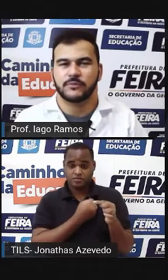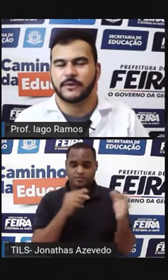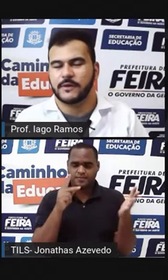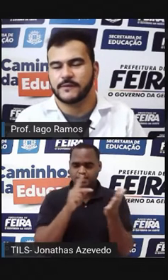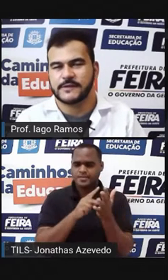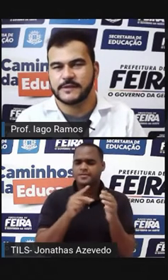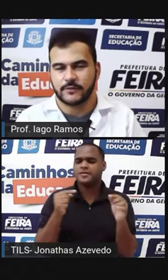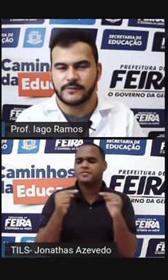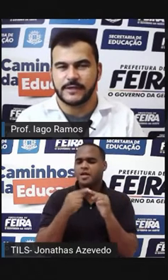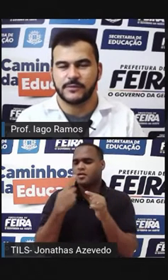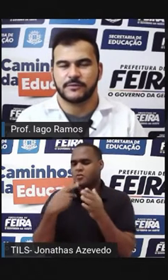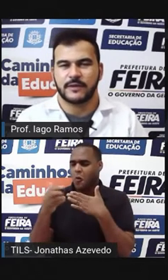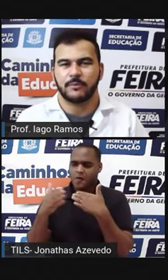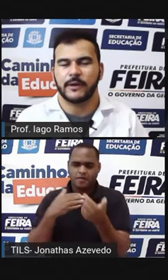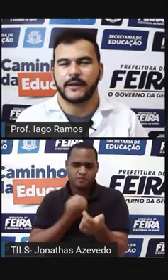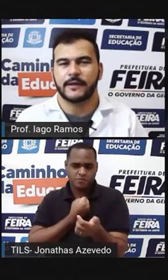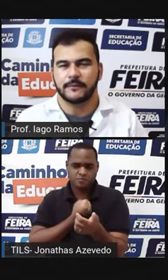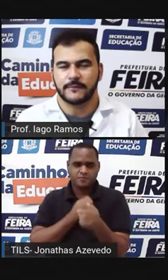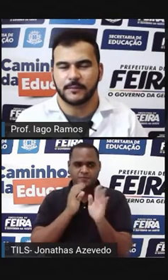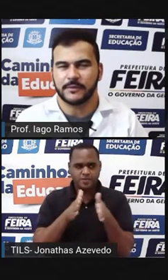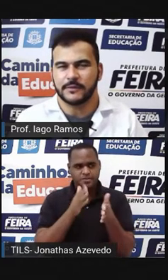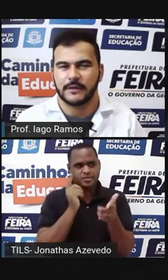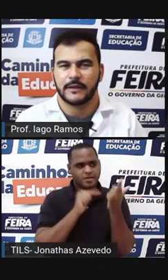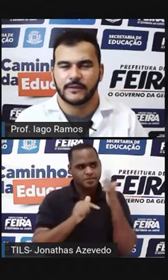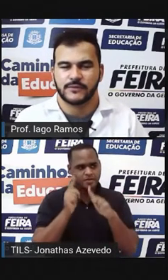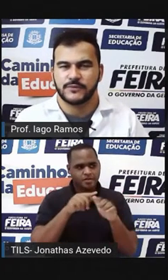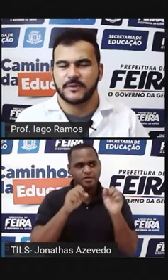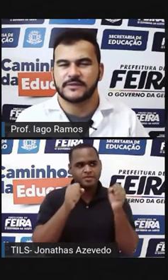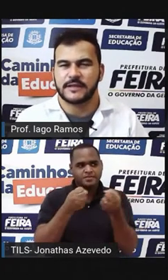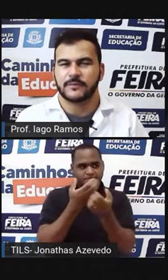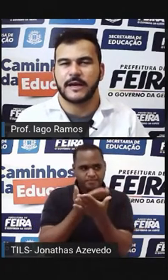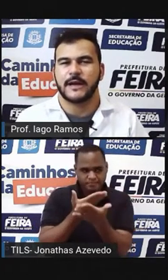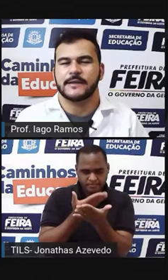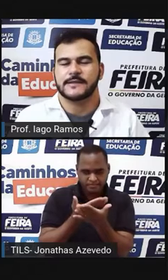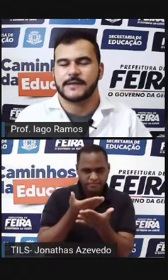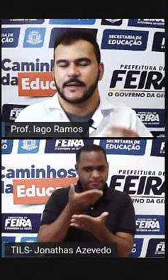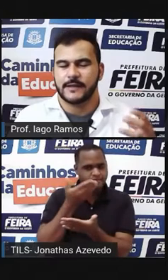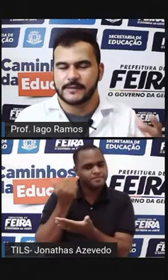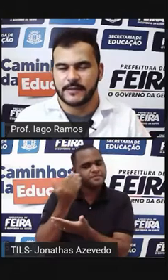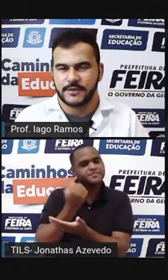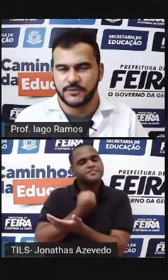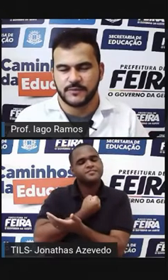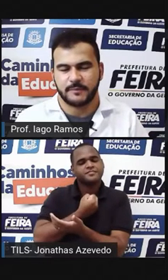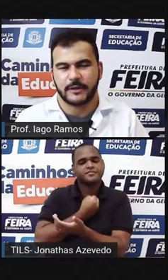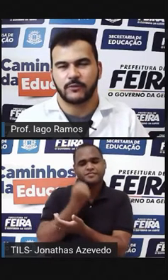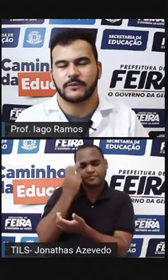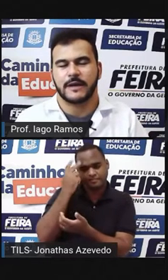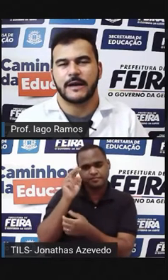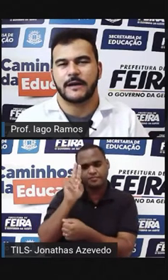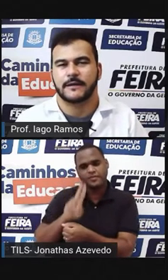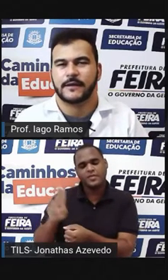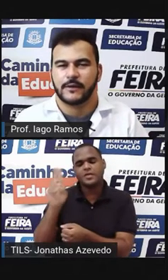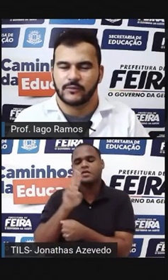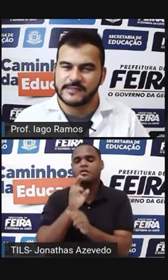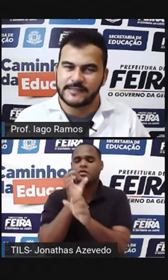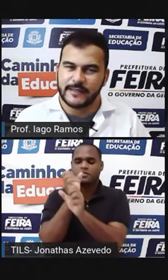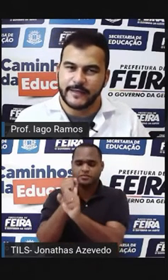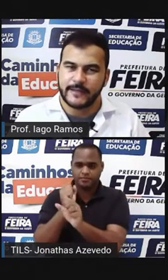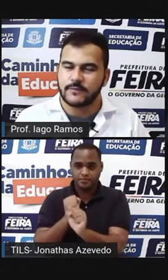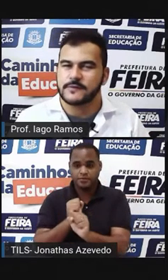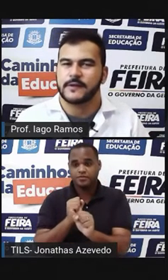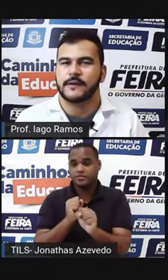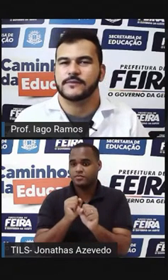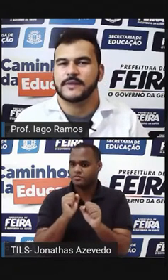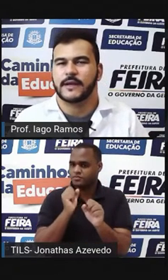tipo de número que você já conseguiu estudar por aqui, tá bom? Os números naturais, aqueles que a gente usa para contar, os